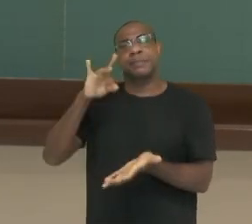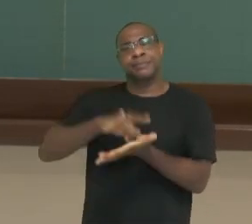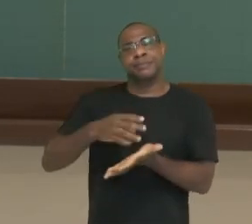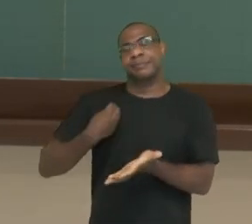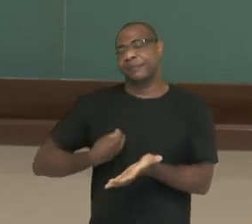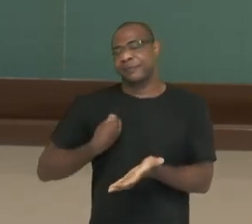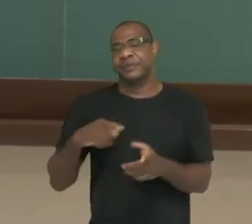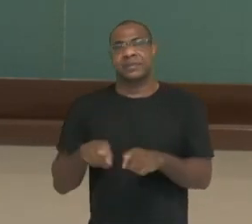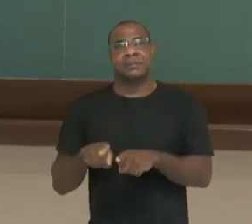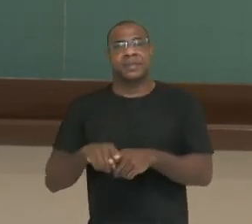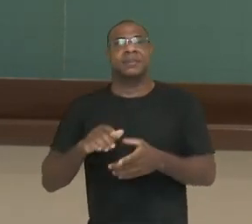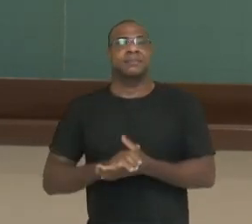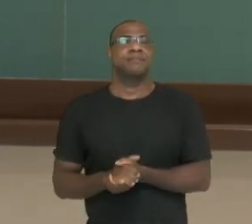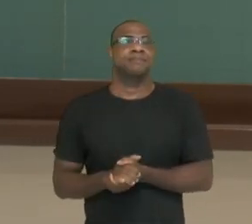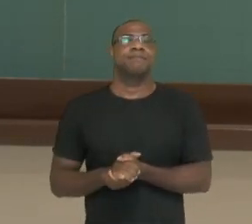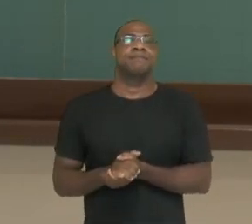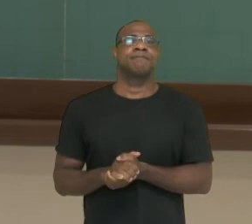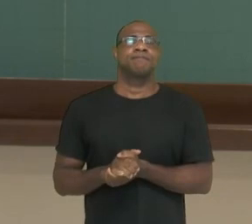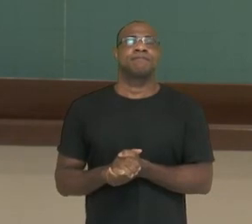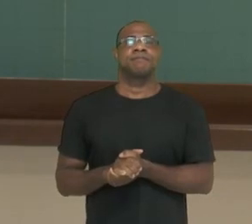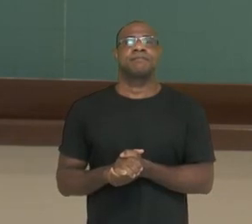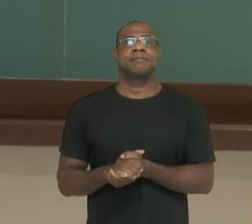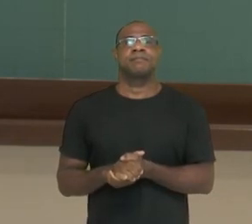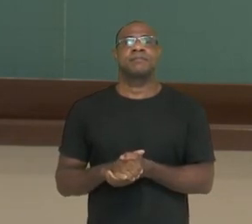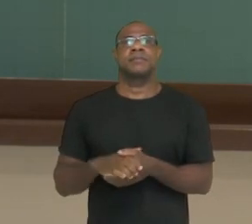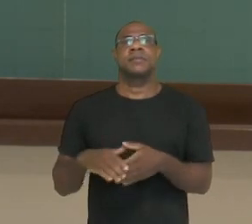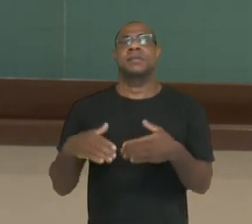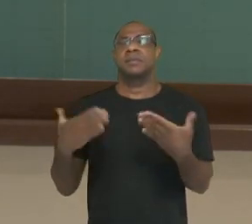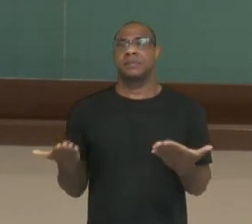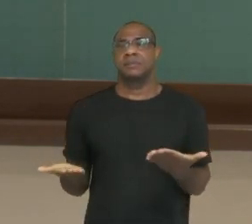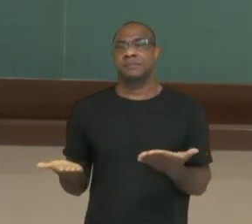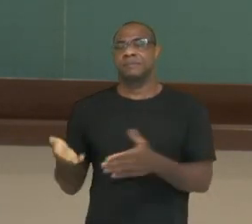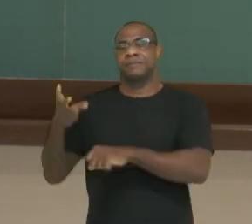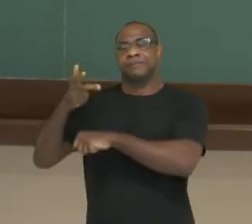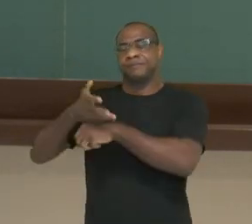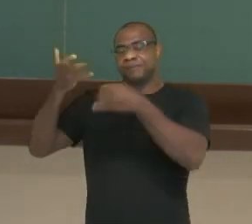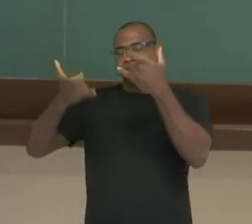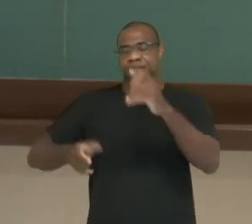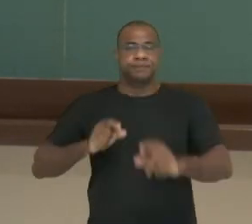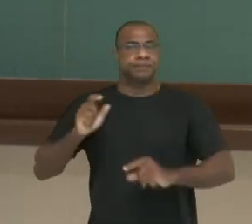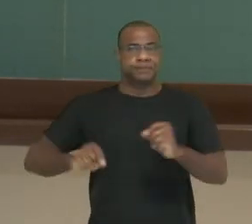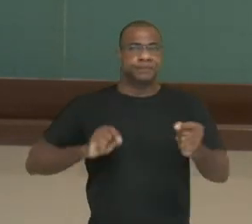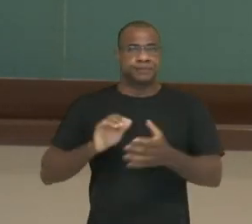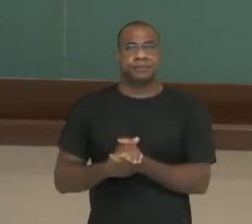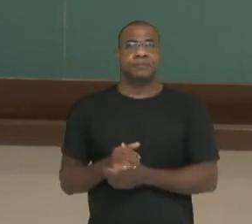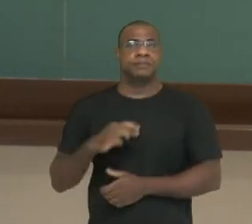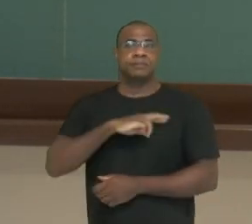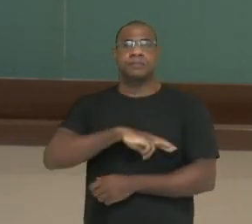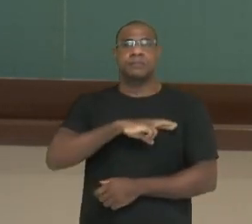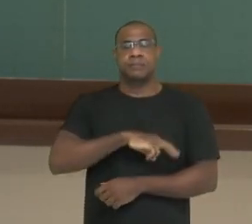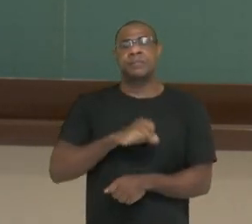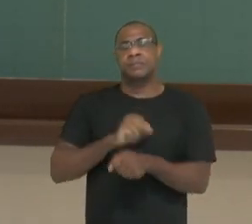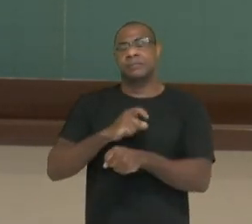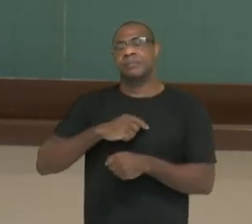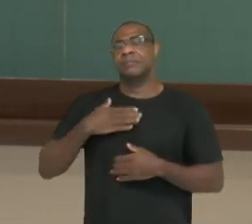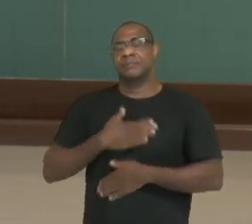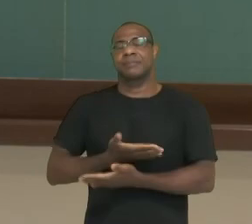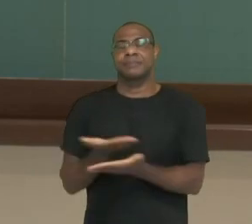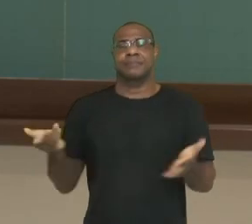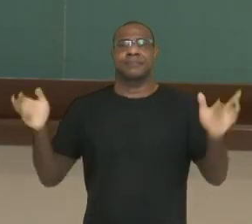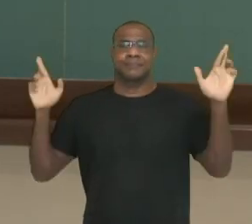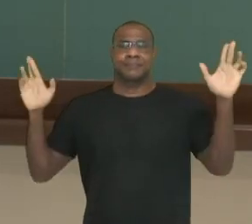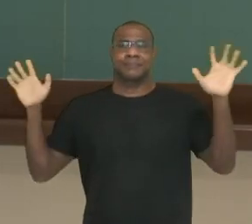oposição à visão idealizada dos escritores românticos. Neste vídeo, falamos sobre romance. Espero que você tenha